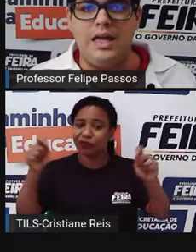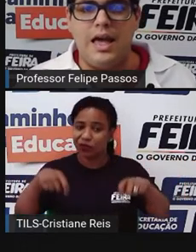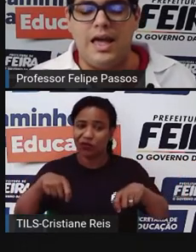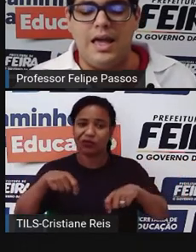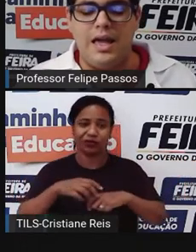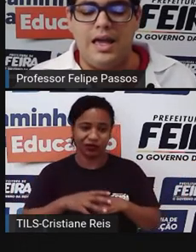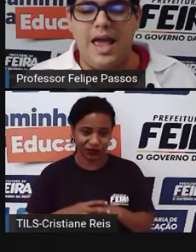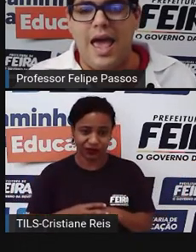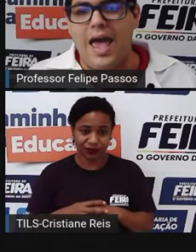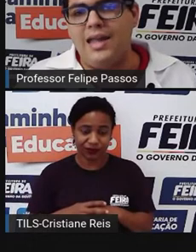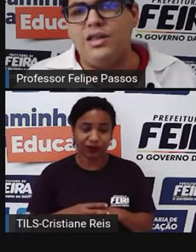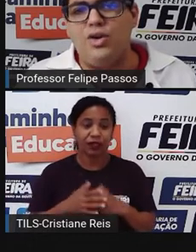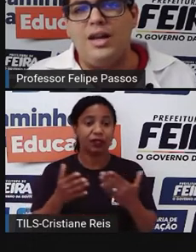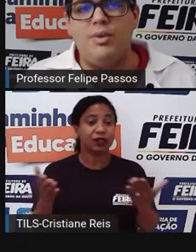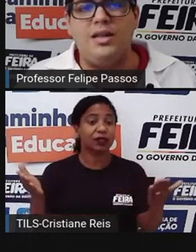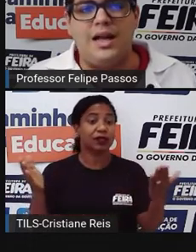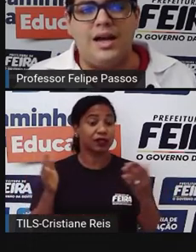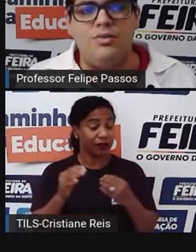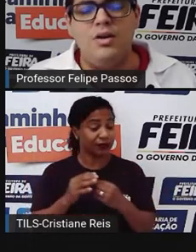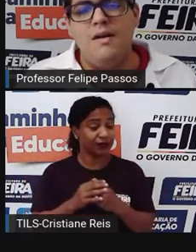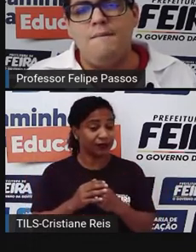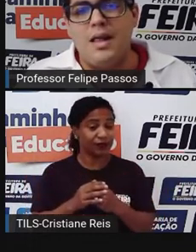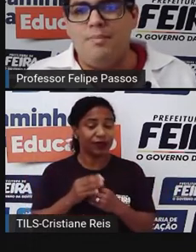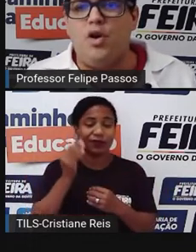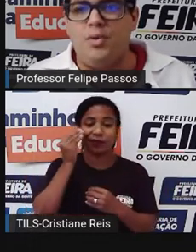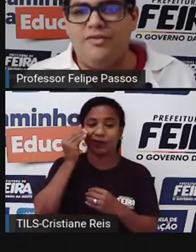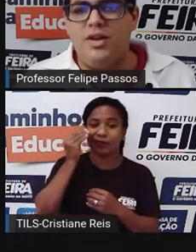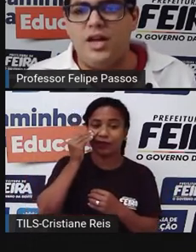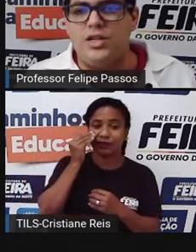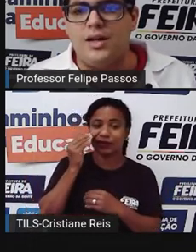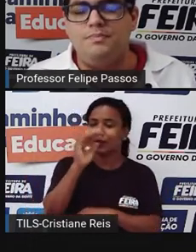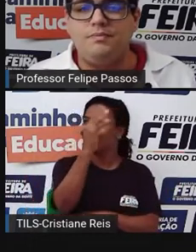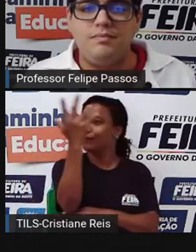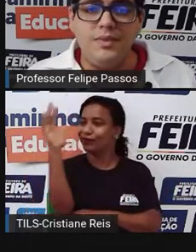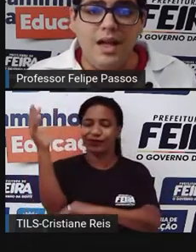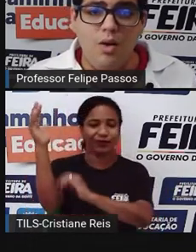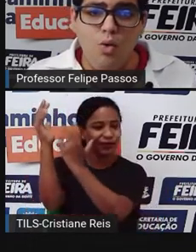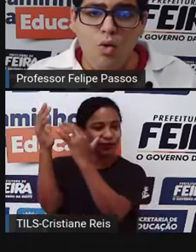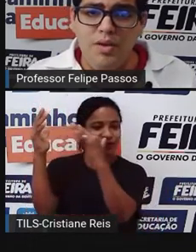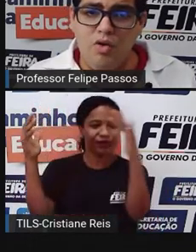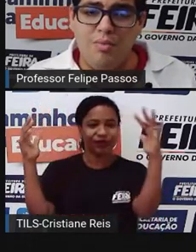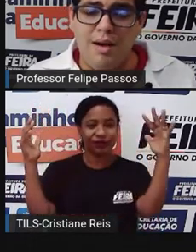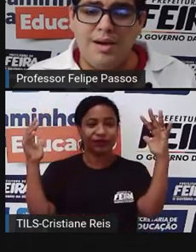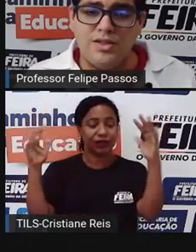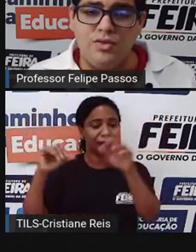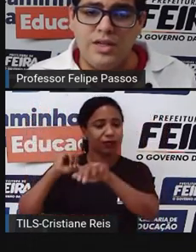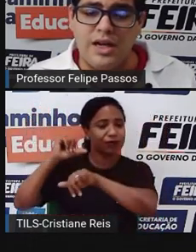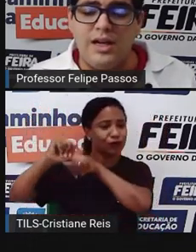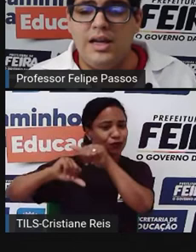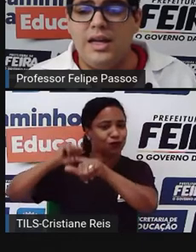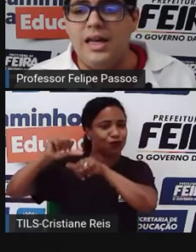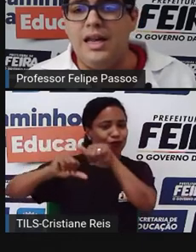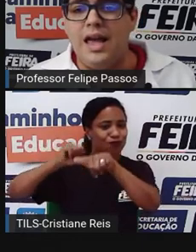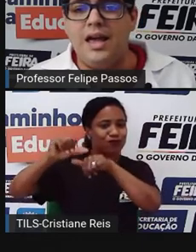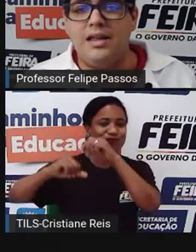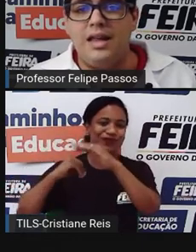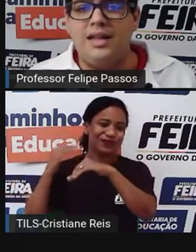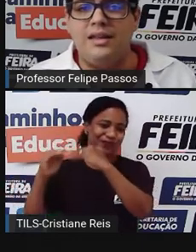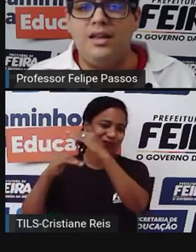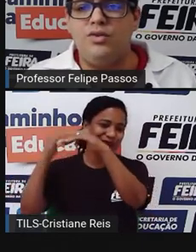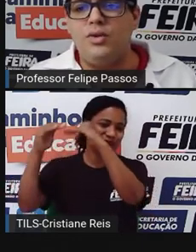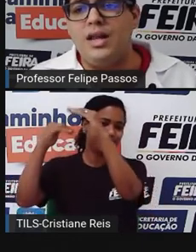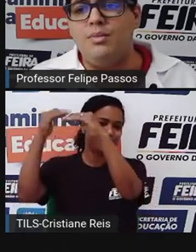ele é retroalimentado pela própria floresta. O bioma Amazônia, ele